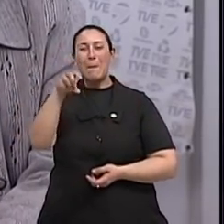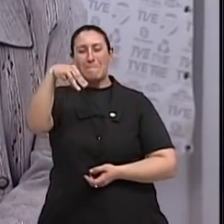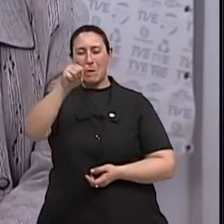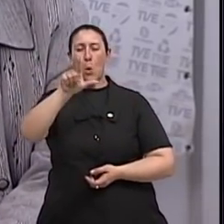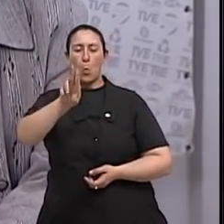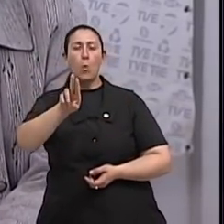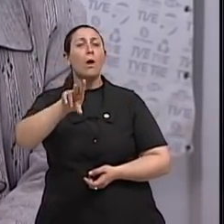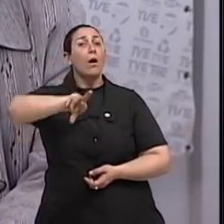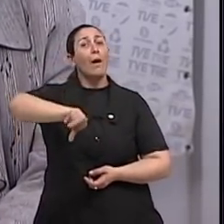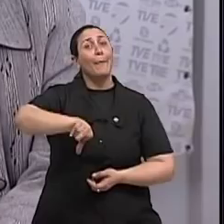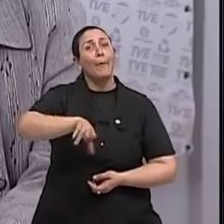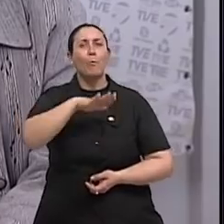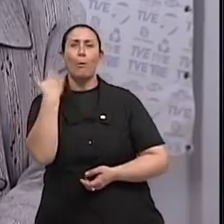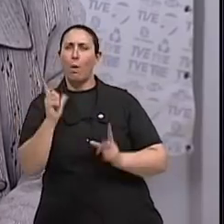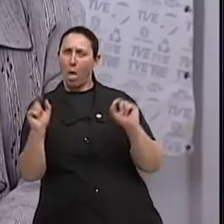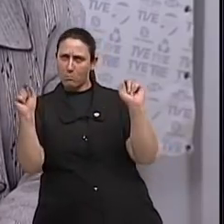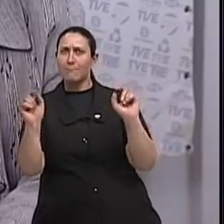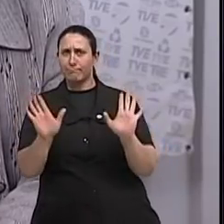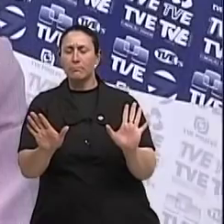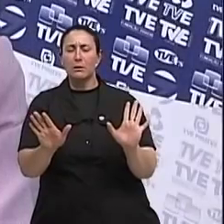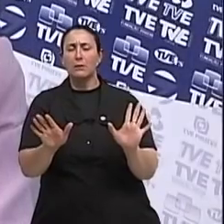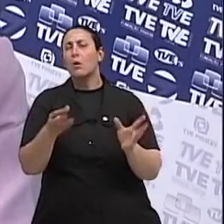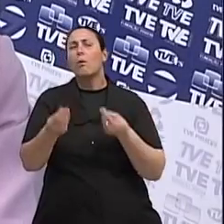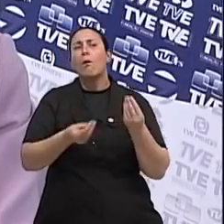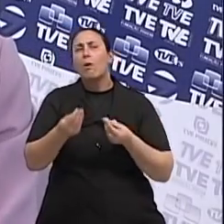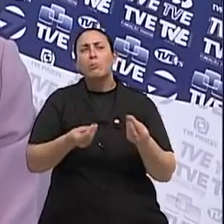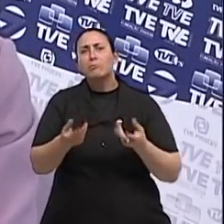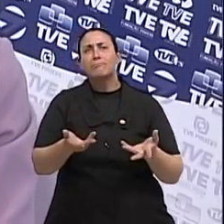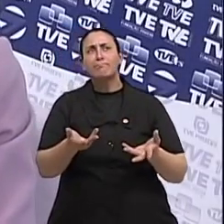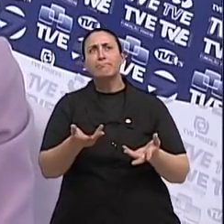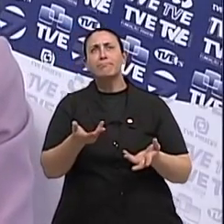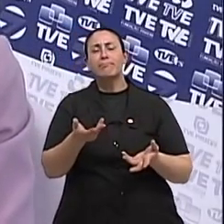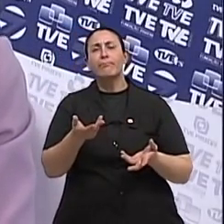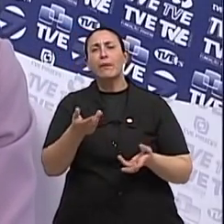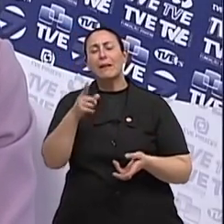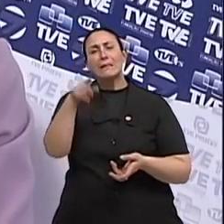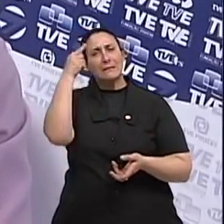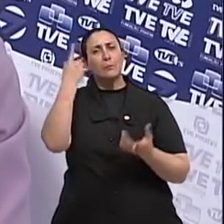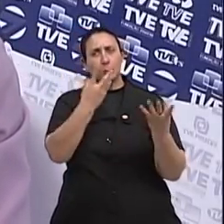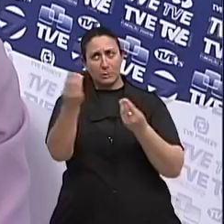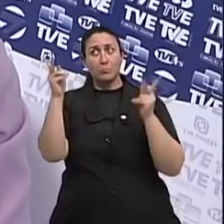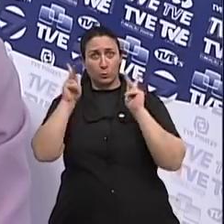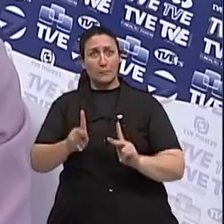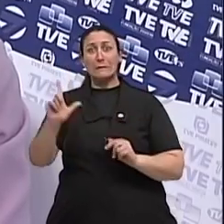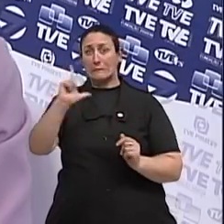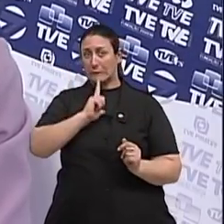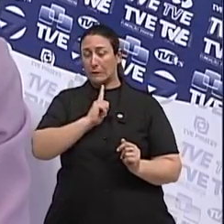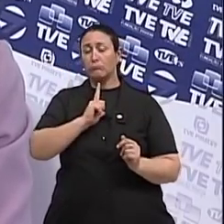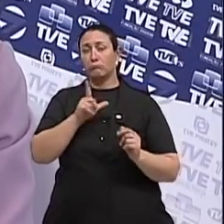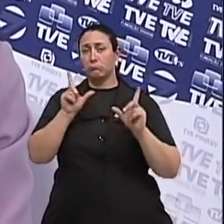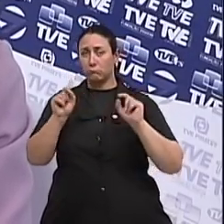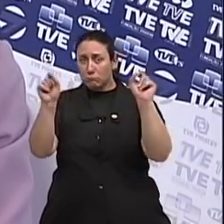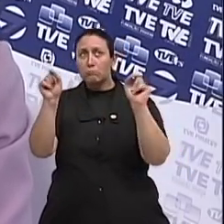É um somatório de situações? As pessoas que têm outros diagnósticos de câncer,